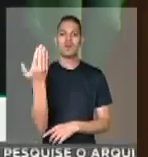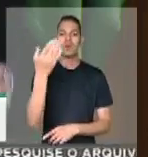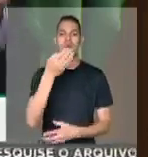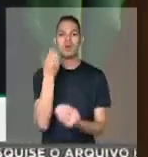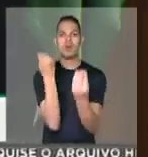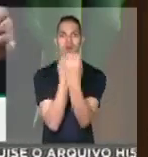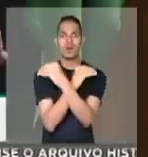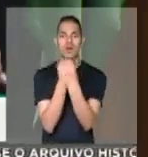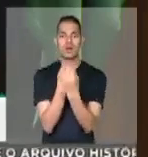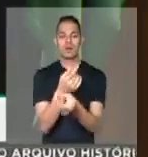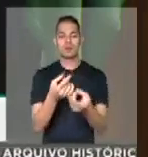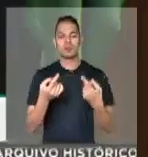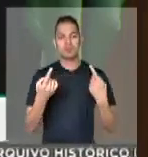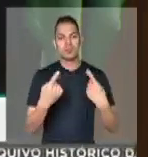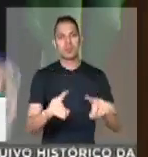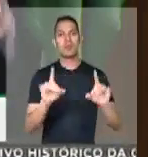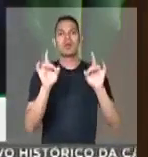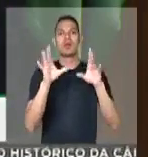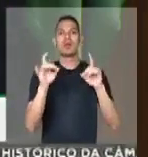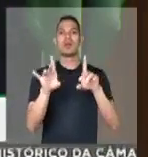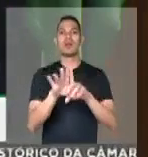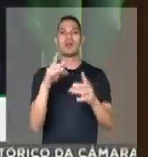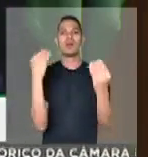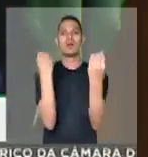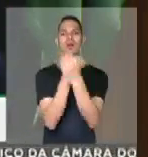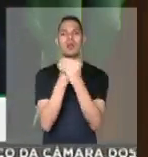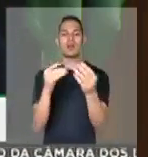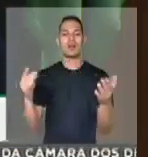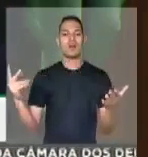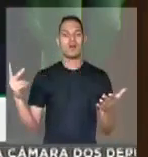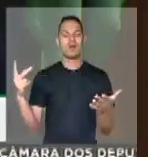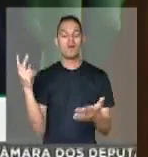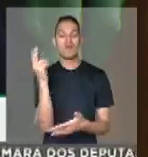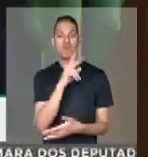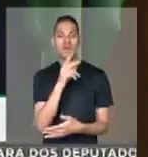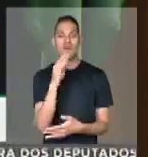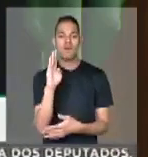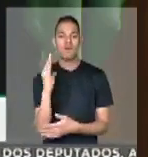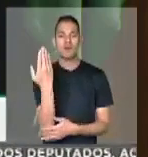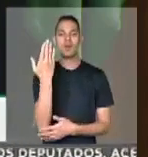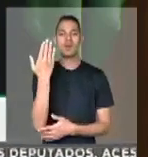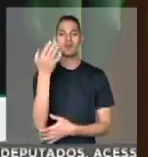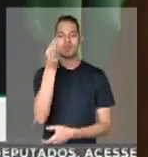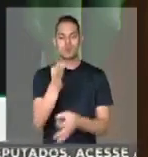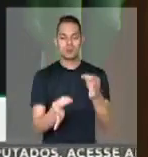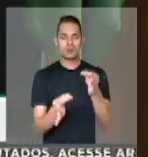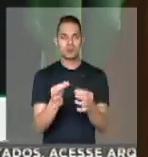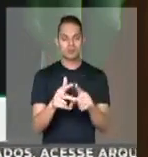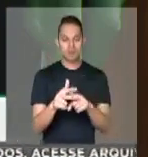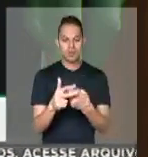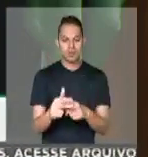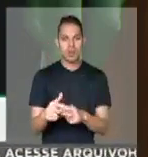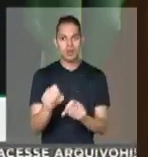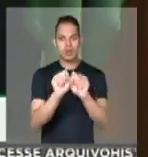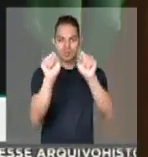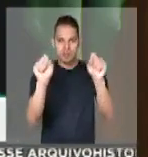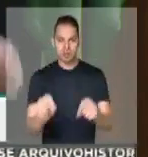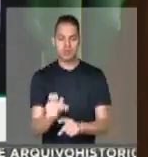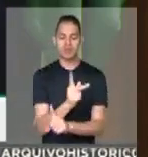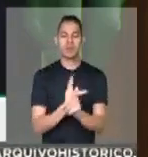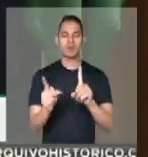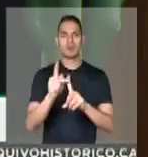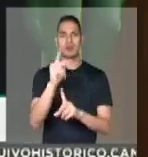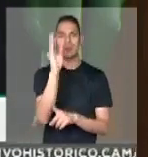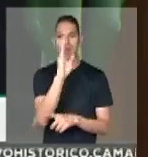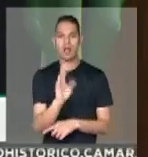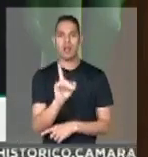privilégios, sob o falso argumento de que se estava a corrigir injustiças no sistema de Previdência do Brasil,